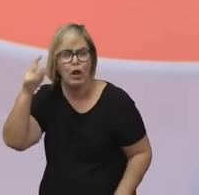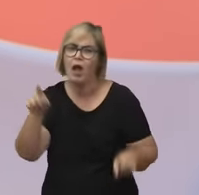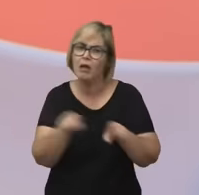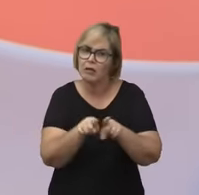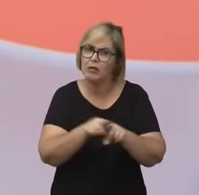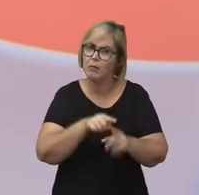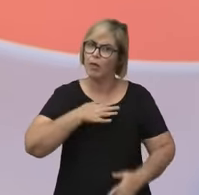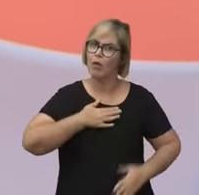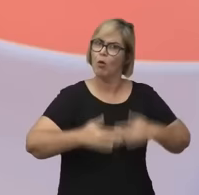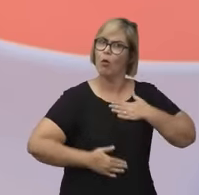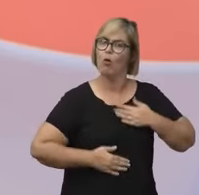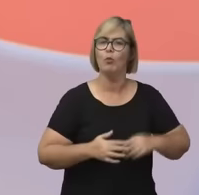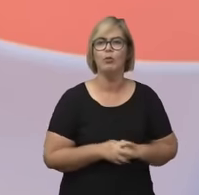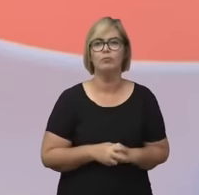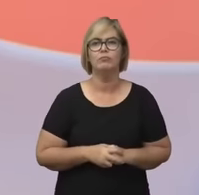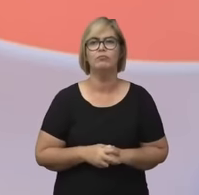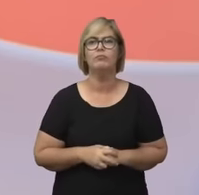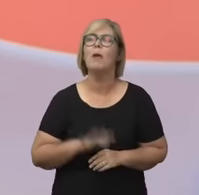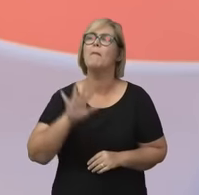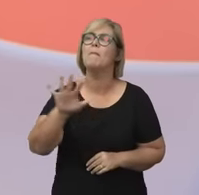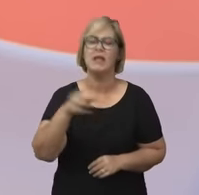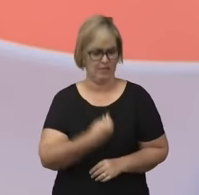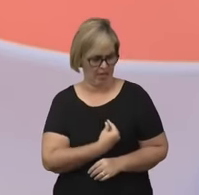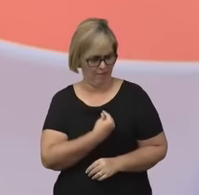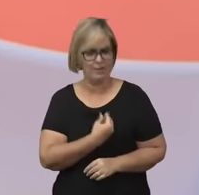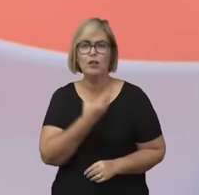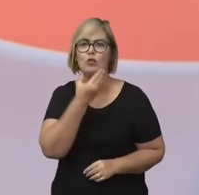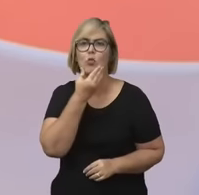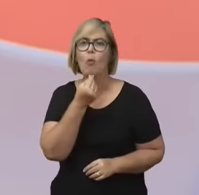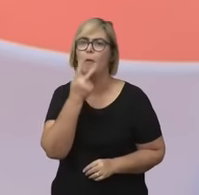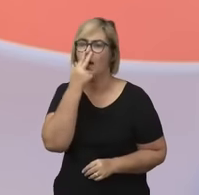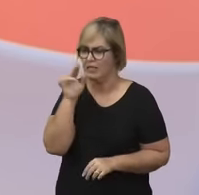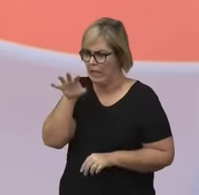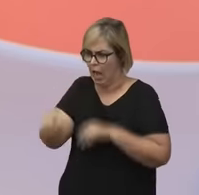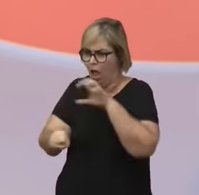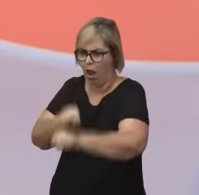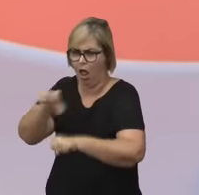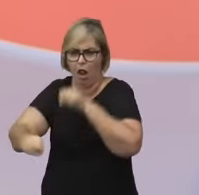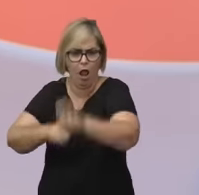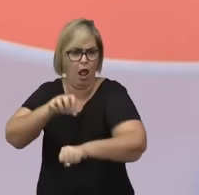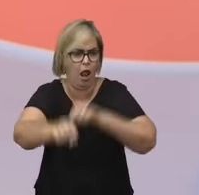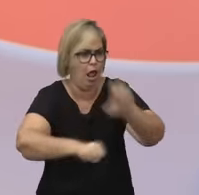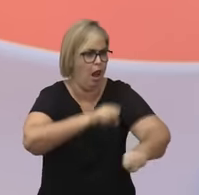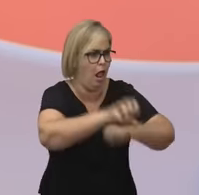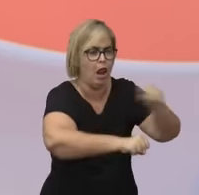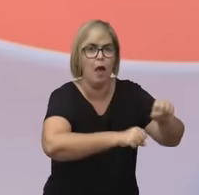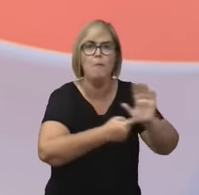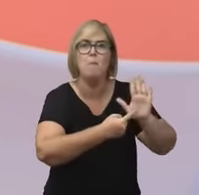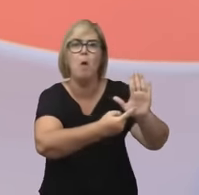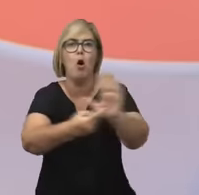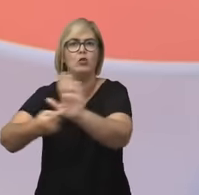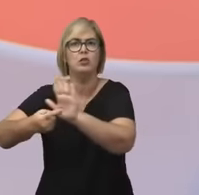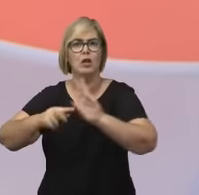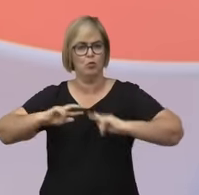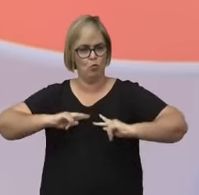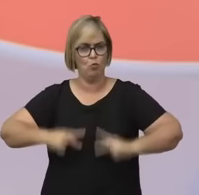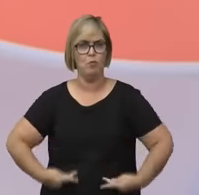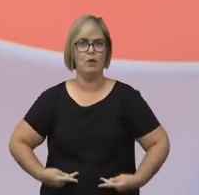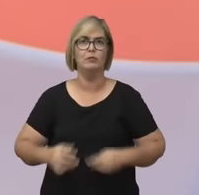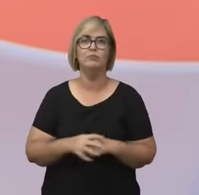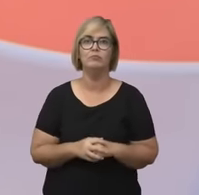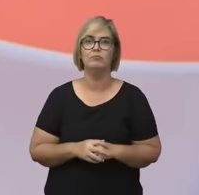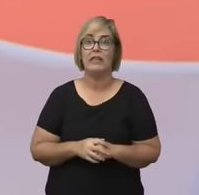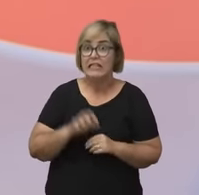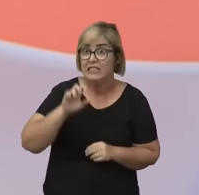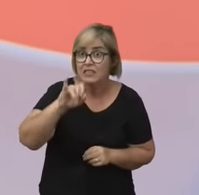Em vez disso, as vidas dos homens foram tomadas para representar as dos humanos em geral. Quando se trata das